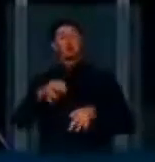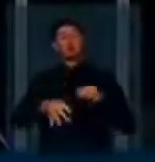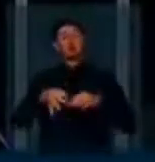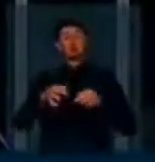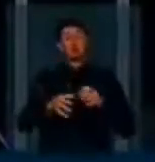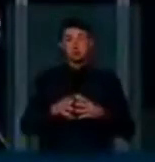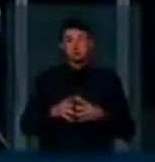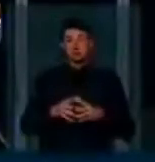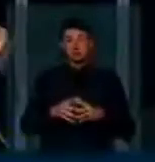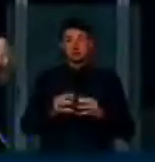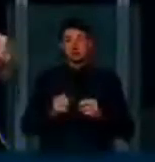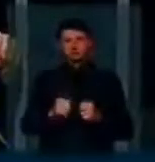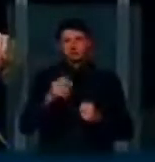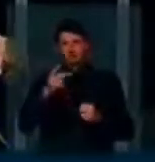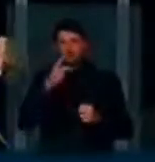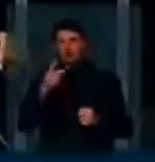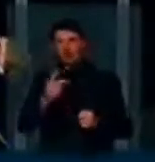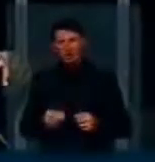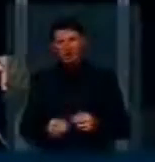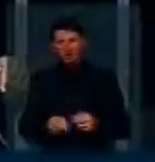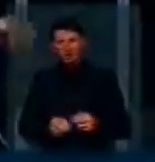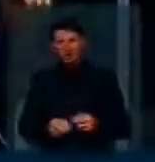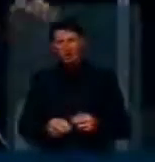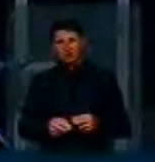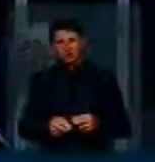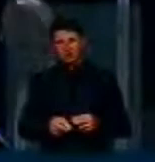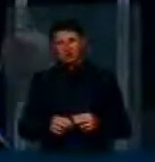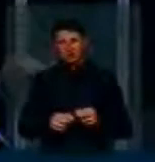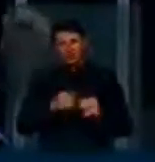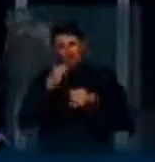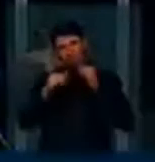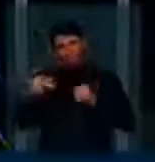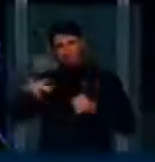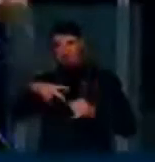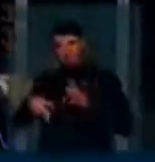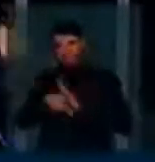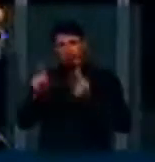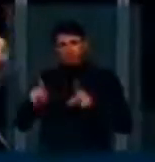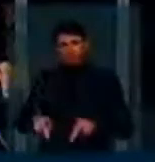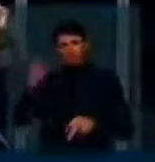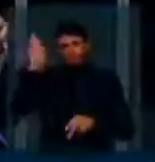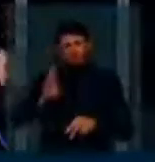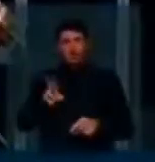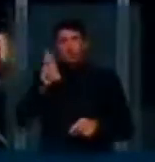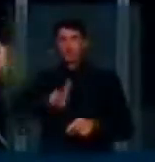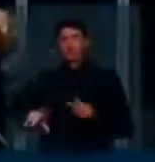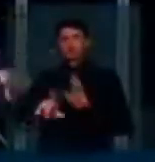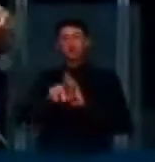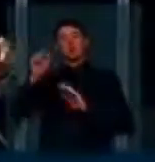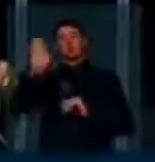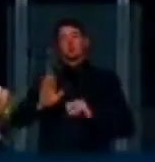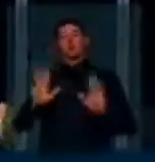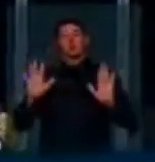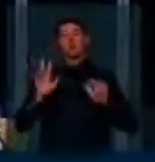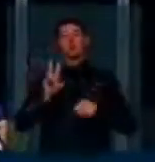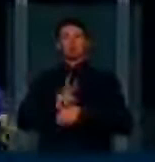dizer que aos dados pessoais de brasileiros não se aplica a lei brasileira para